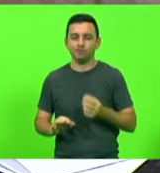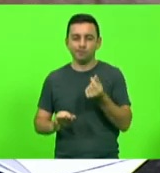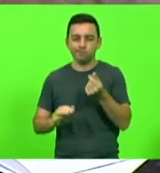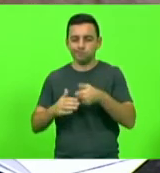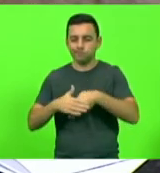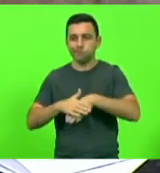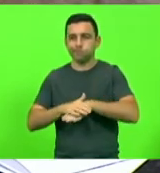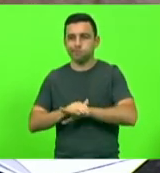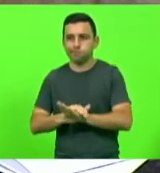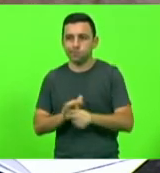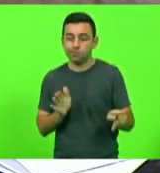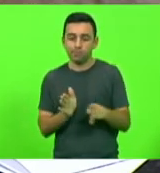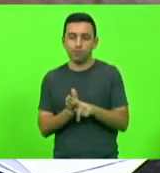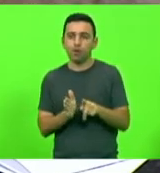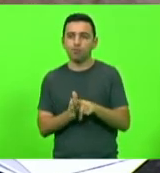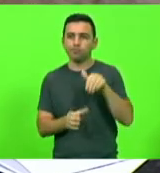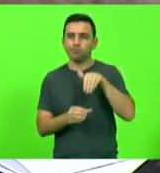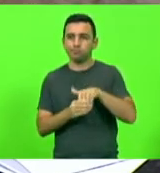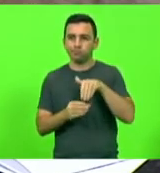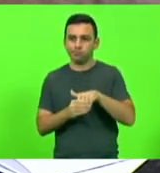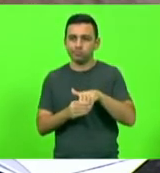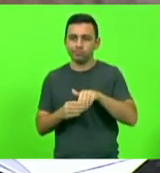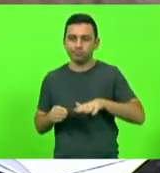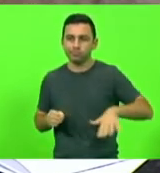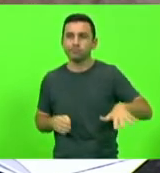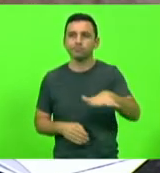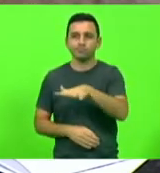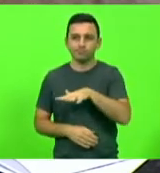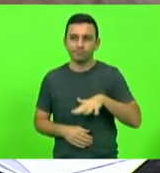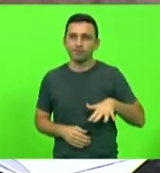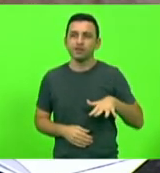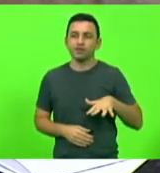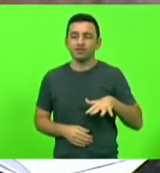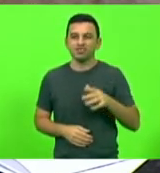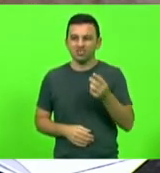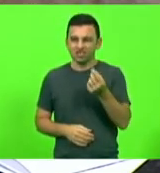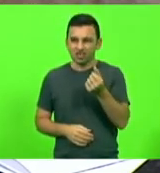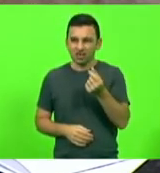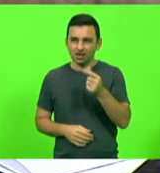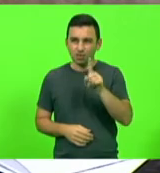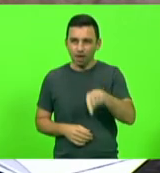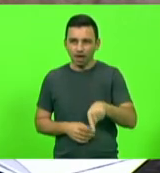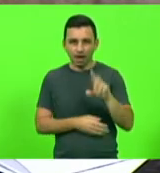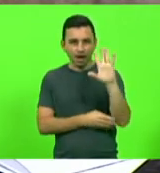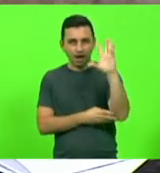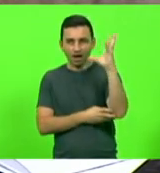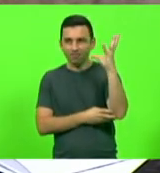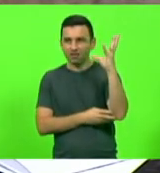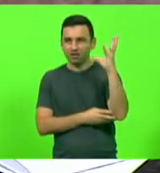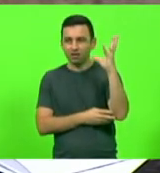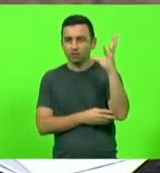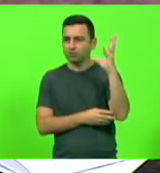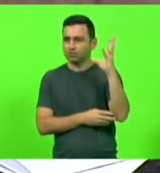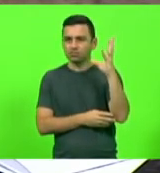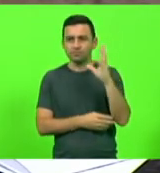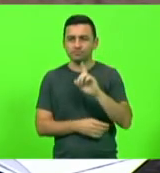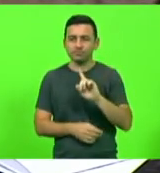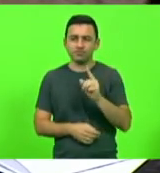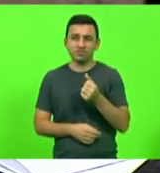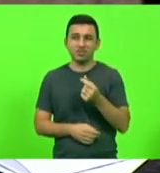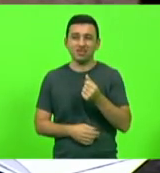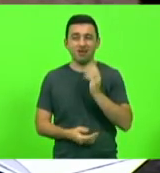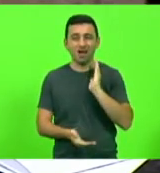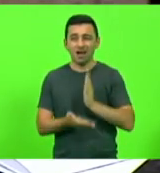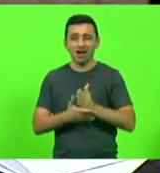deste ano. Dinheiro público não dá em árvore. É finito. Acaba. Cada